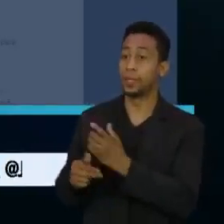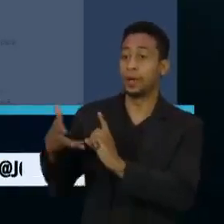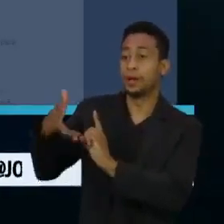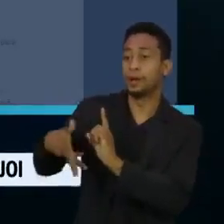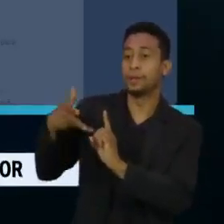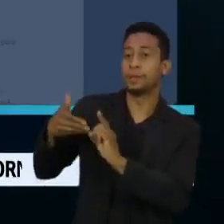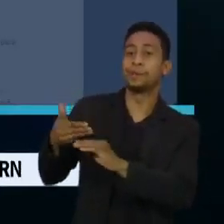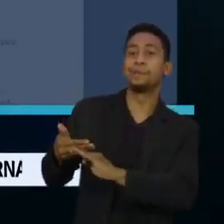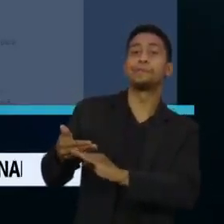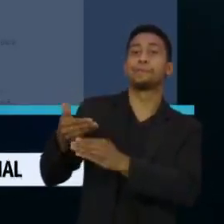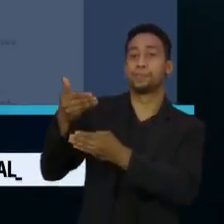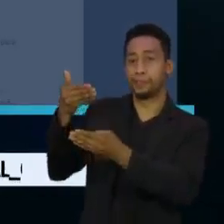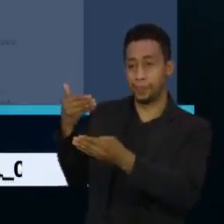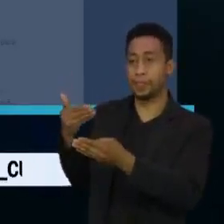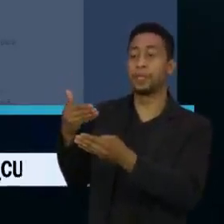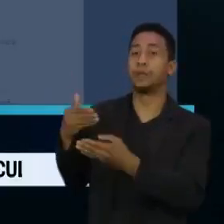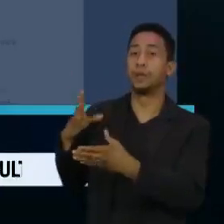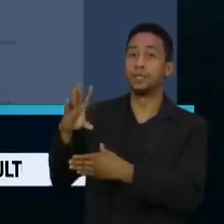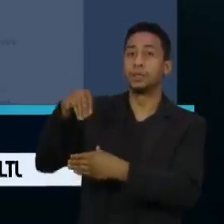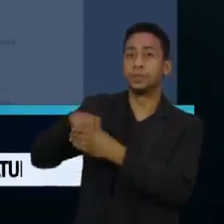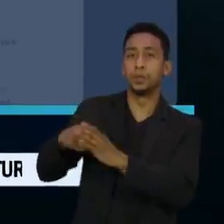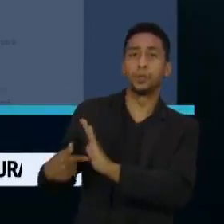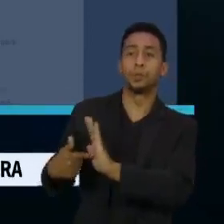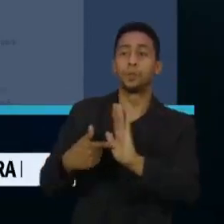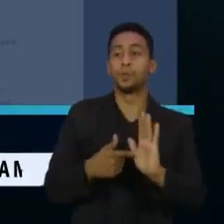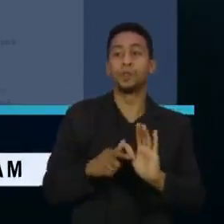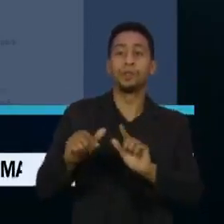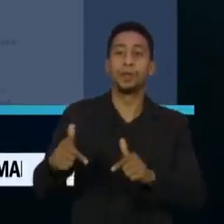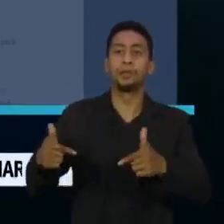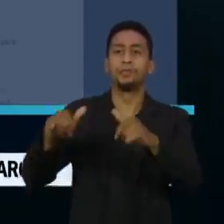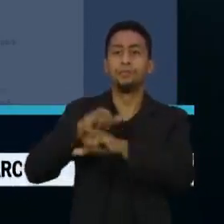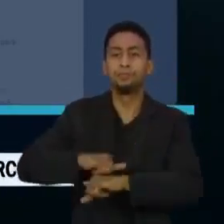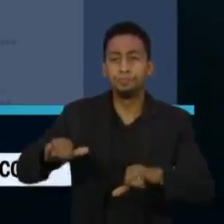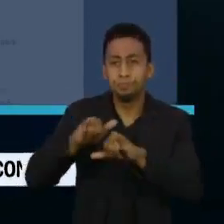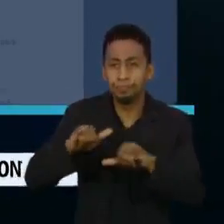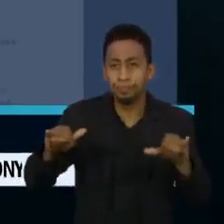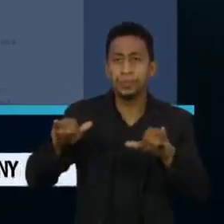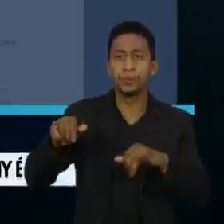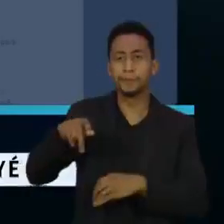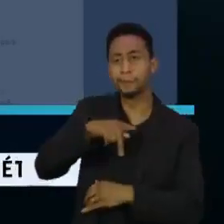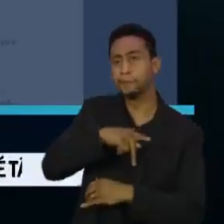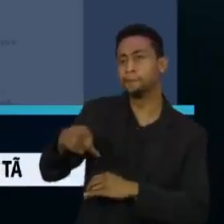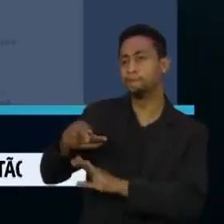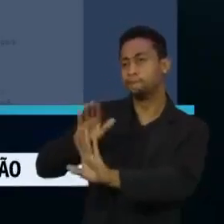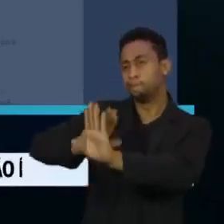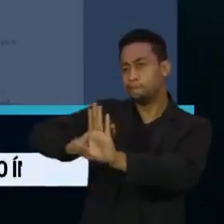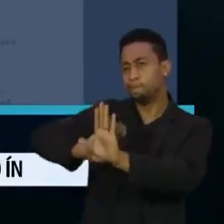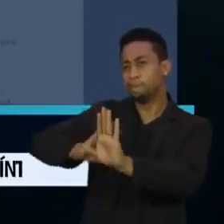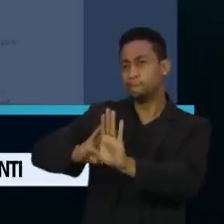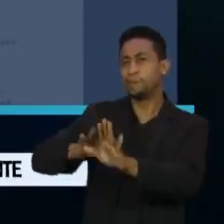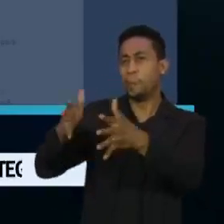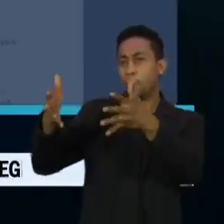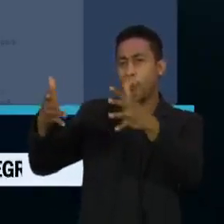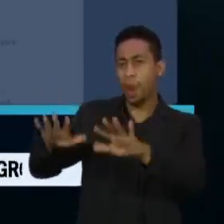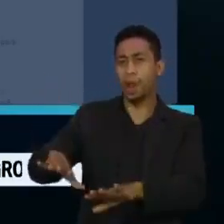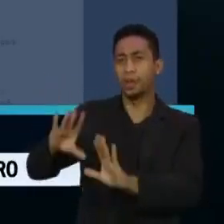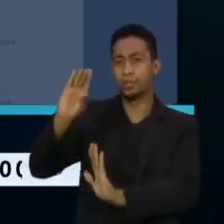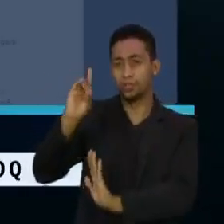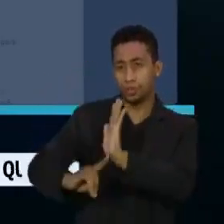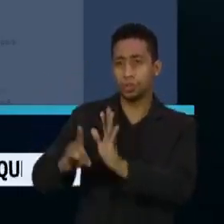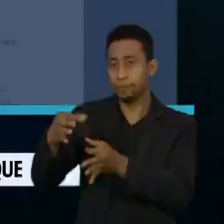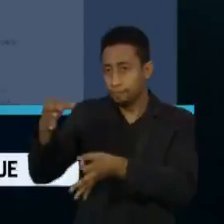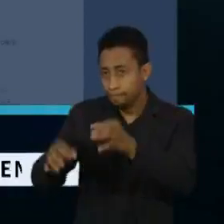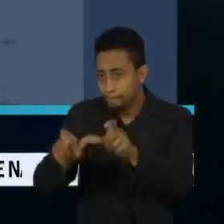fazem parte de um padrão de ações e declarações que parecem destinadas a enfraquecer os direitos fundamentais, as instituições